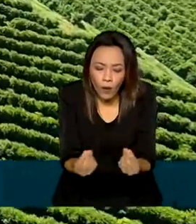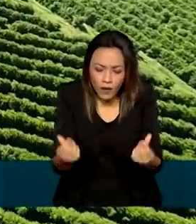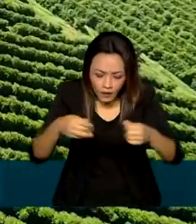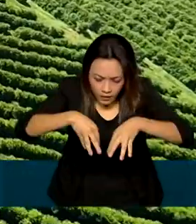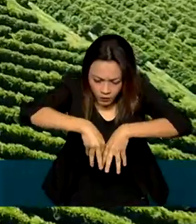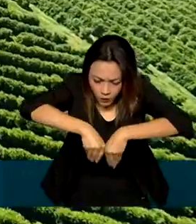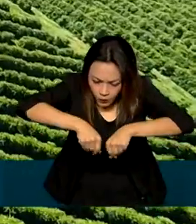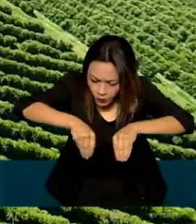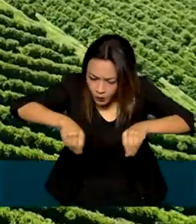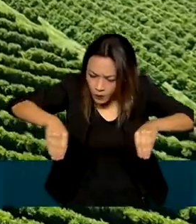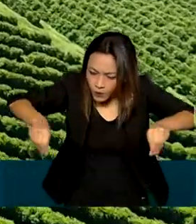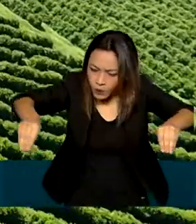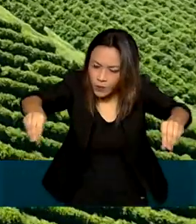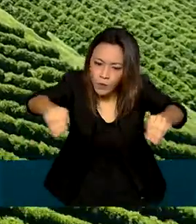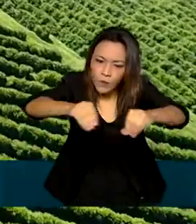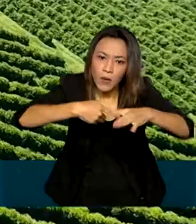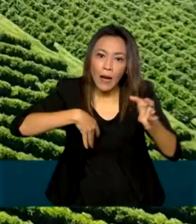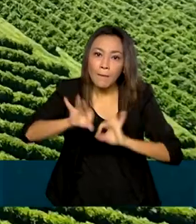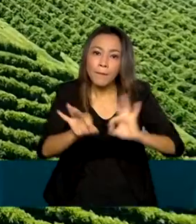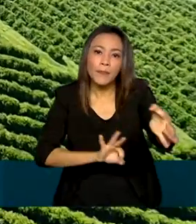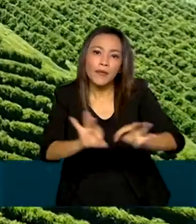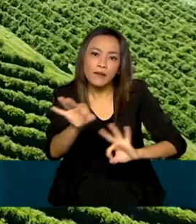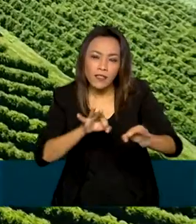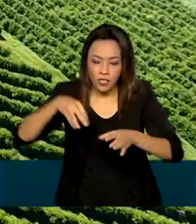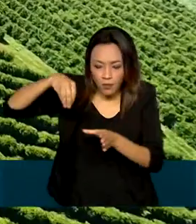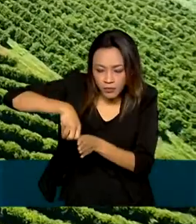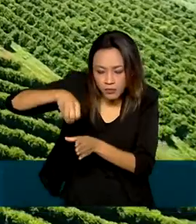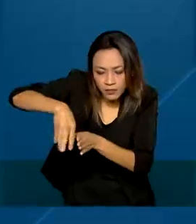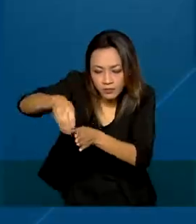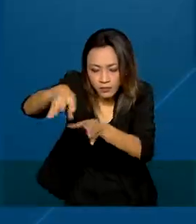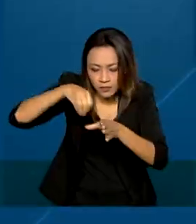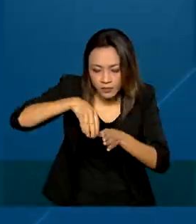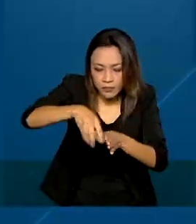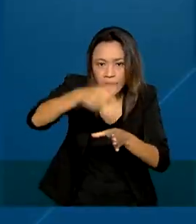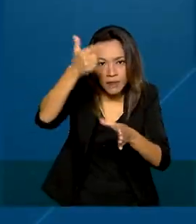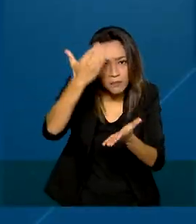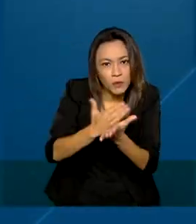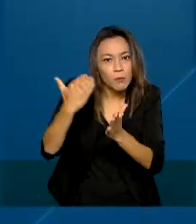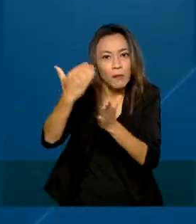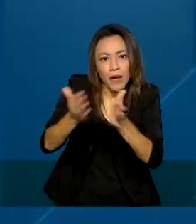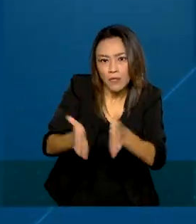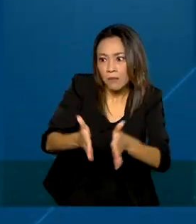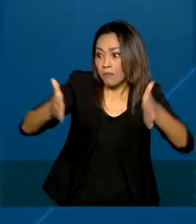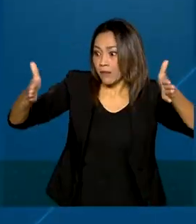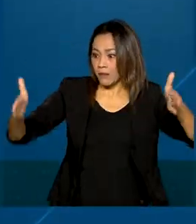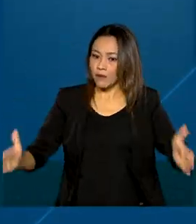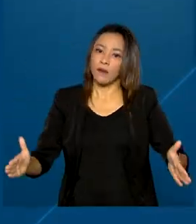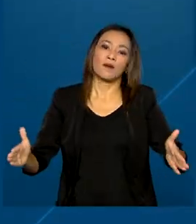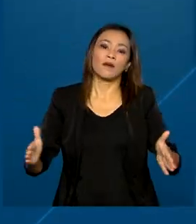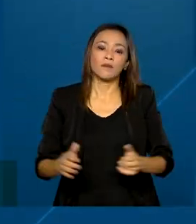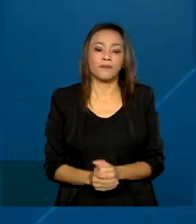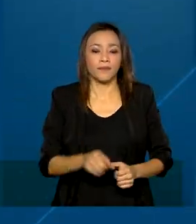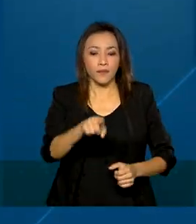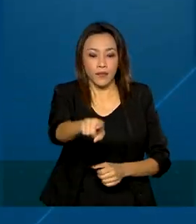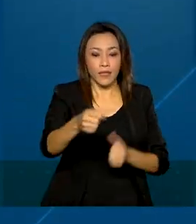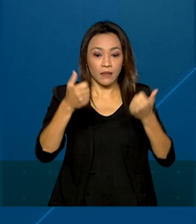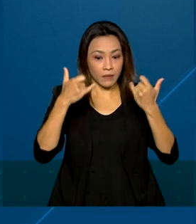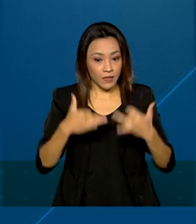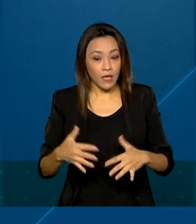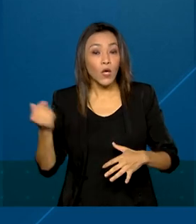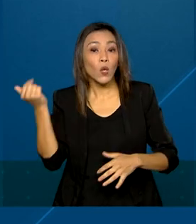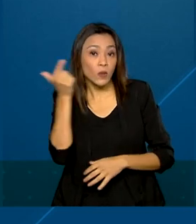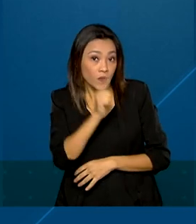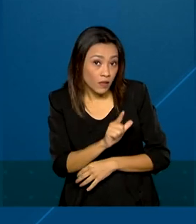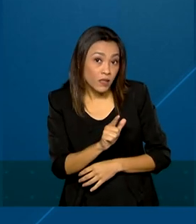dados ajudam o produtor a planejar o cultivo e ampliar a produção. A gente consegue direcionar os esforços do